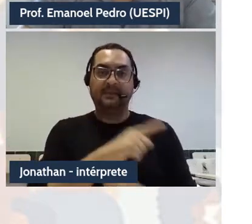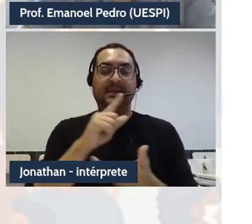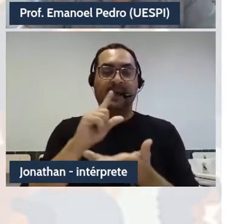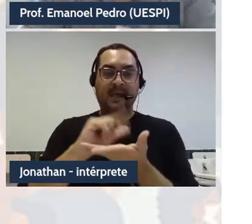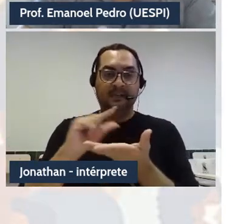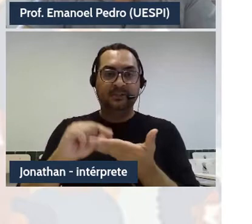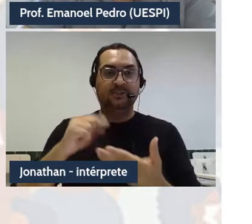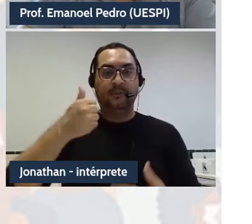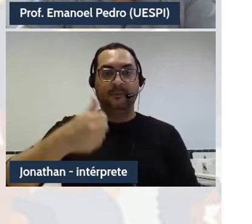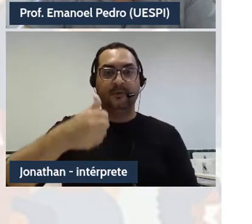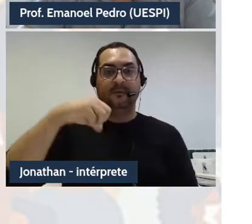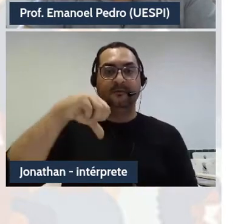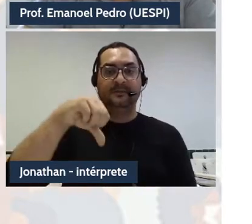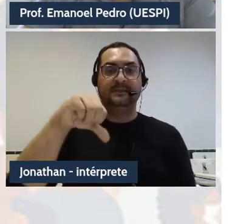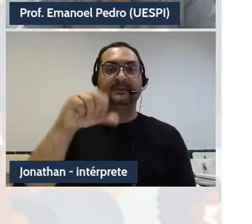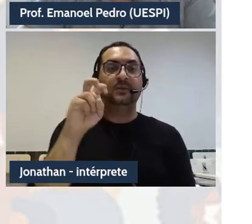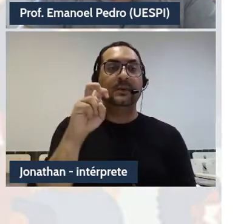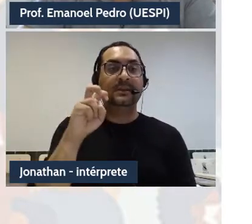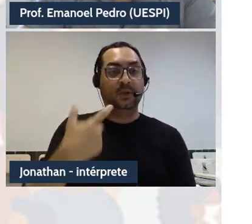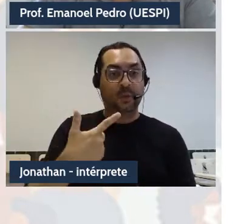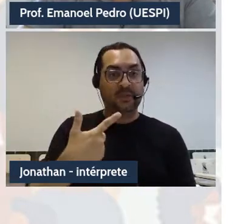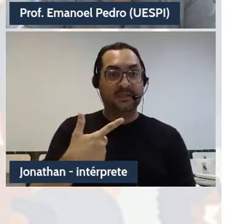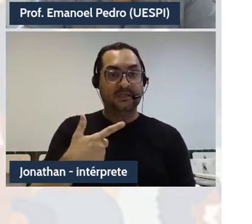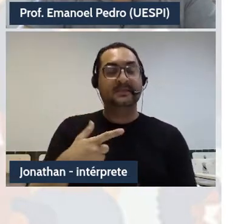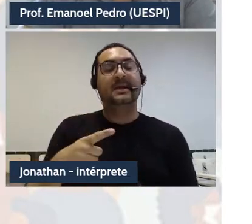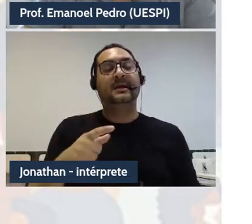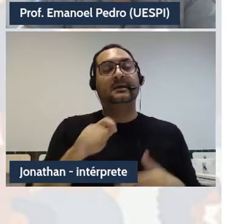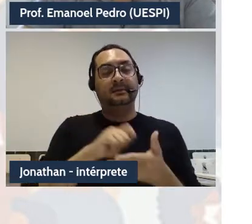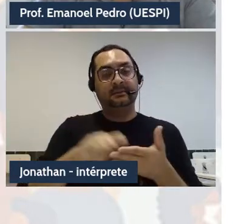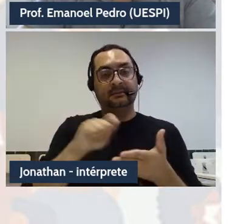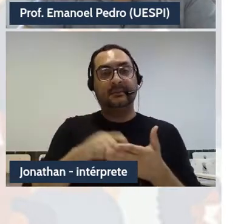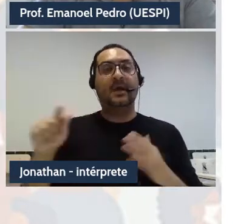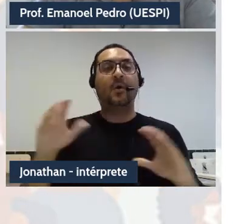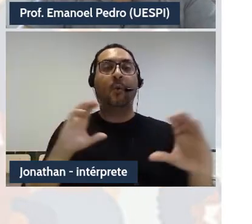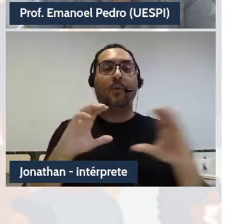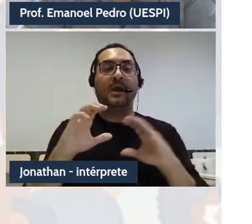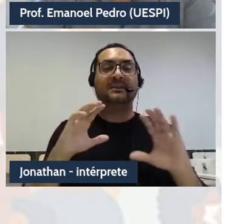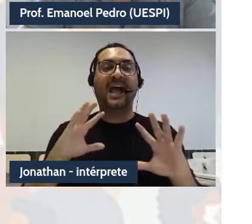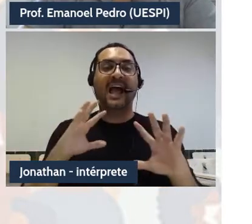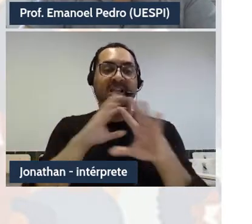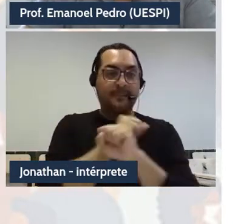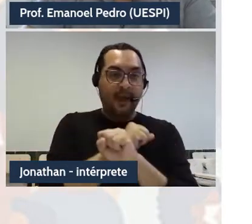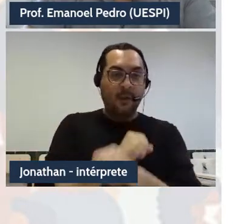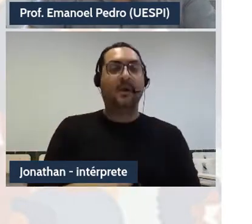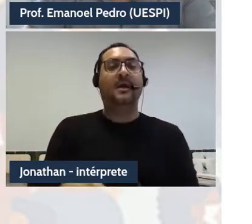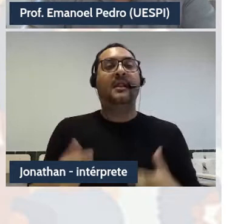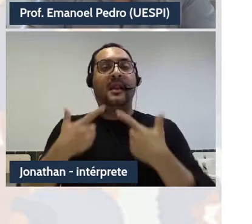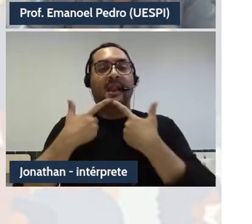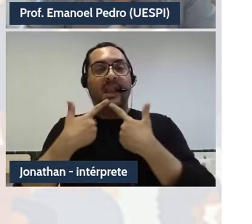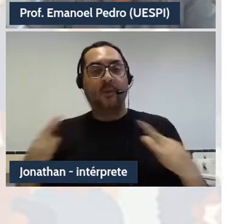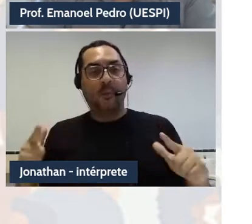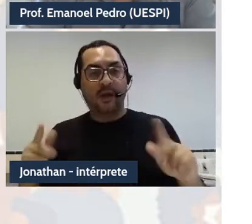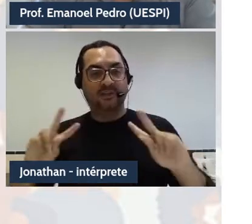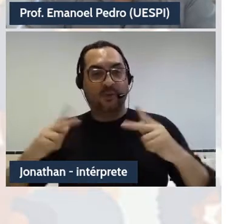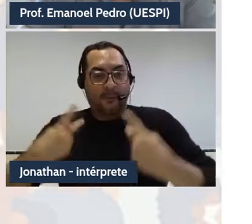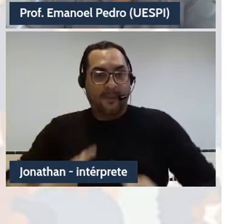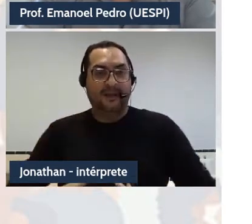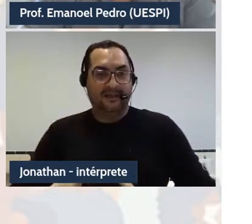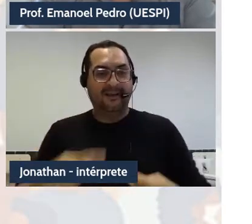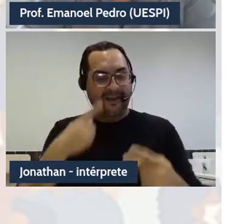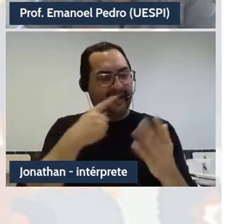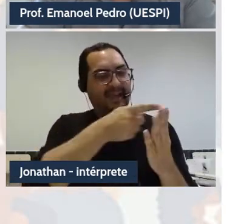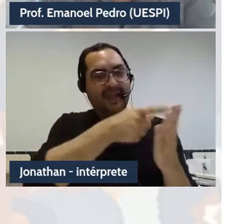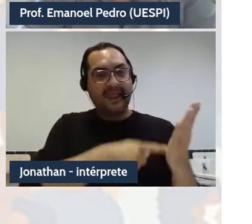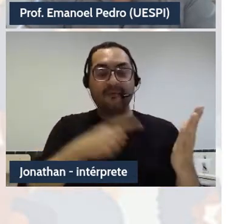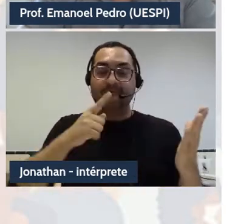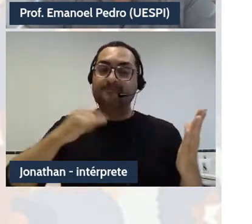de Emile Bevaniste, chamado Comunicação Animal e Linguagem Humana, um clássico dos manuais